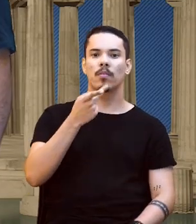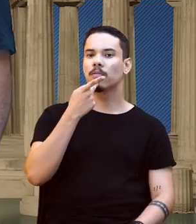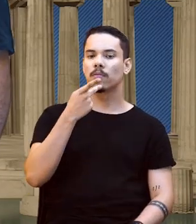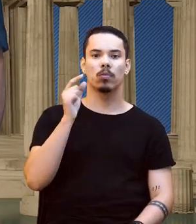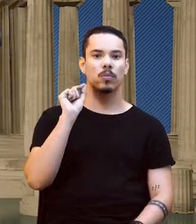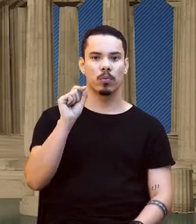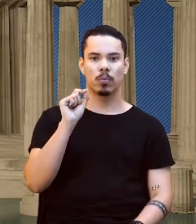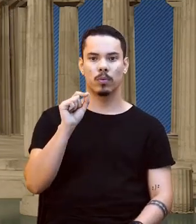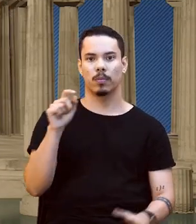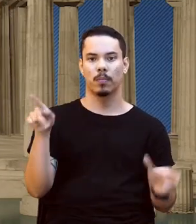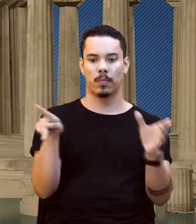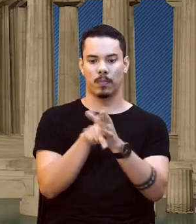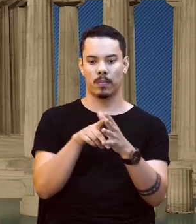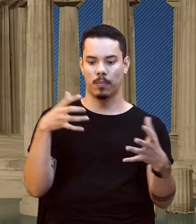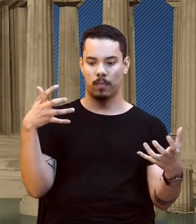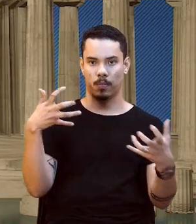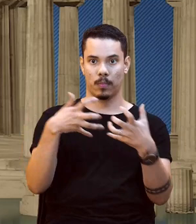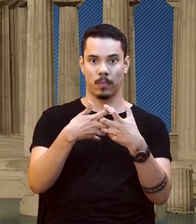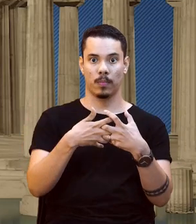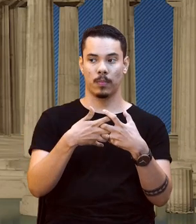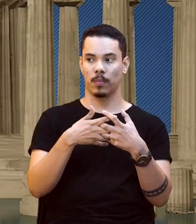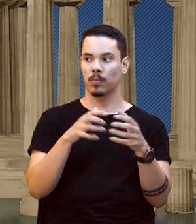Considera que o meu ambiente está em posto, hein?